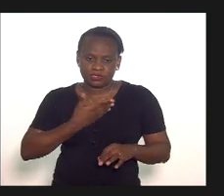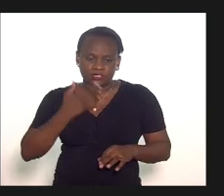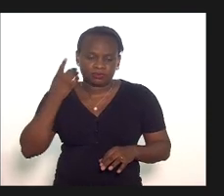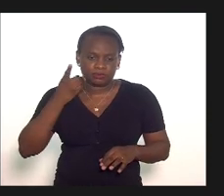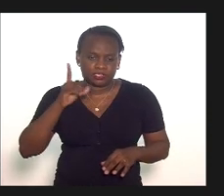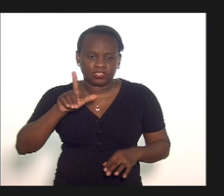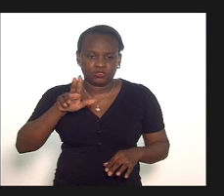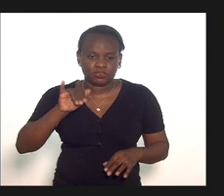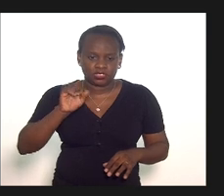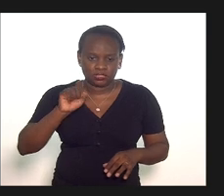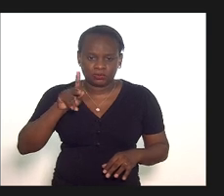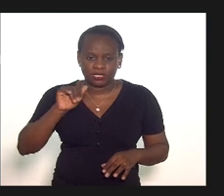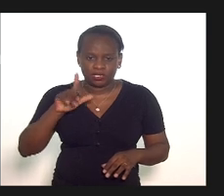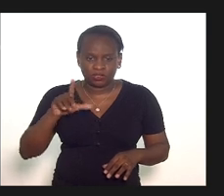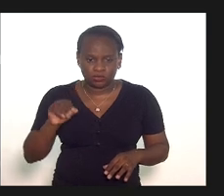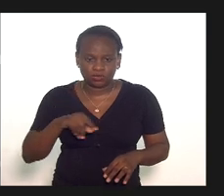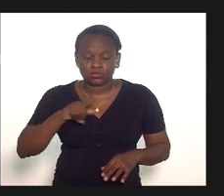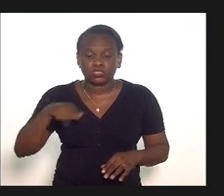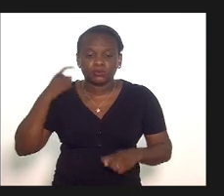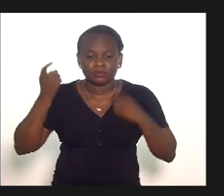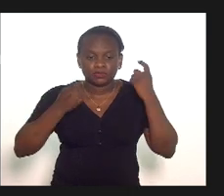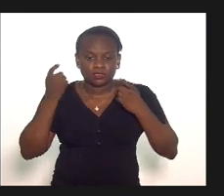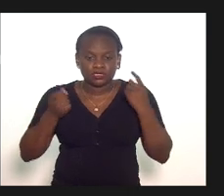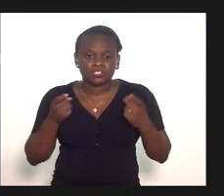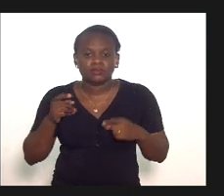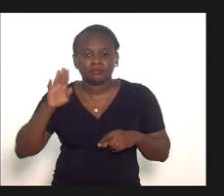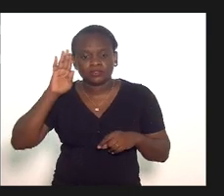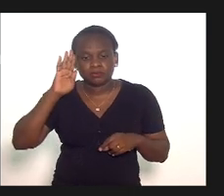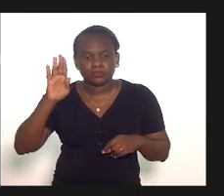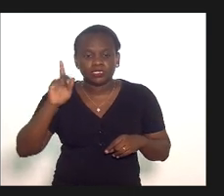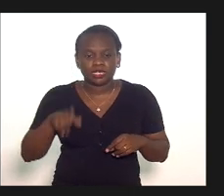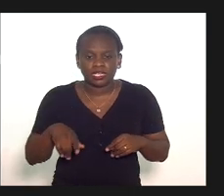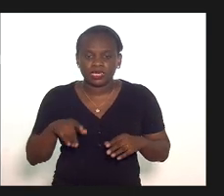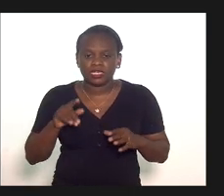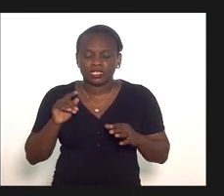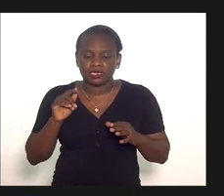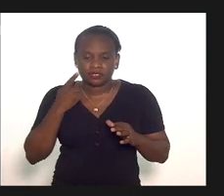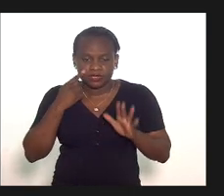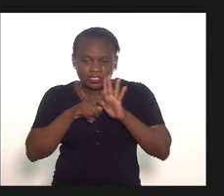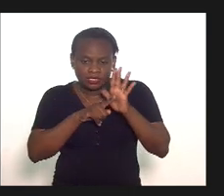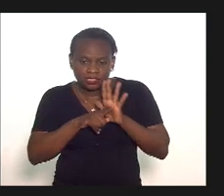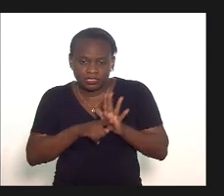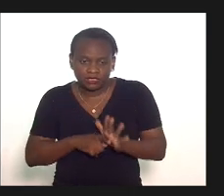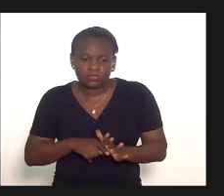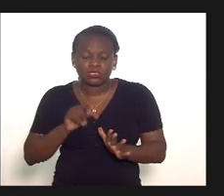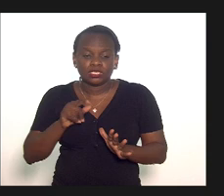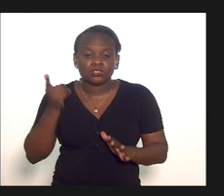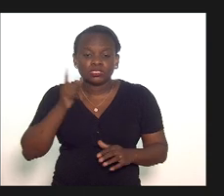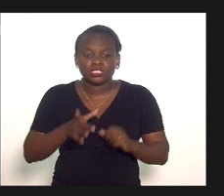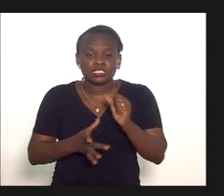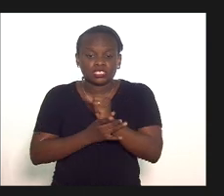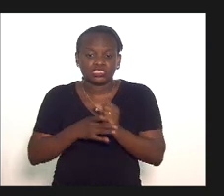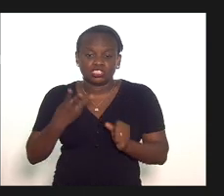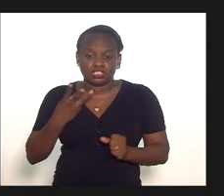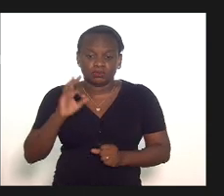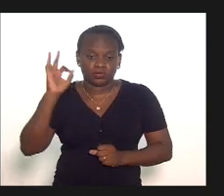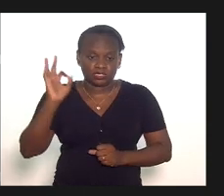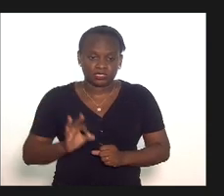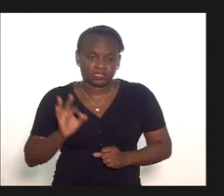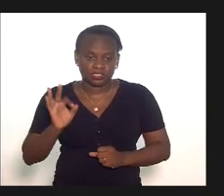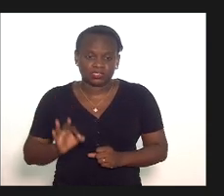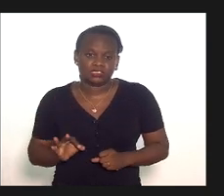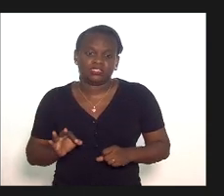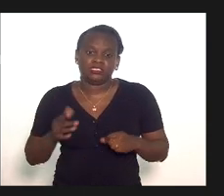deputado Luiz Paulo falou a nossa preocupação era mais um preciosismo no sentido de garantir esses 3%